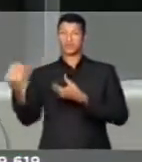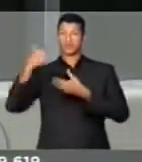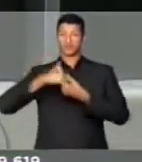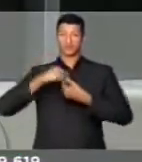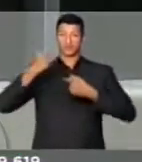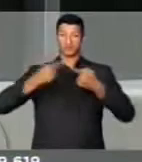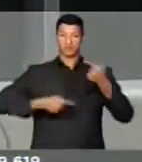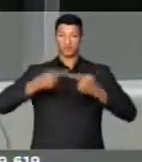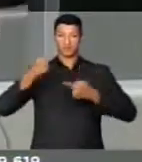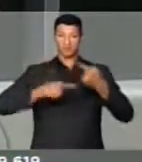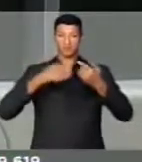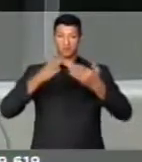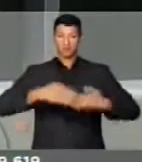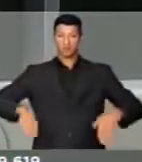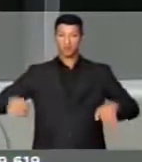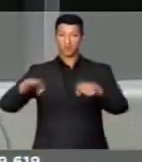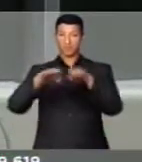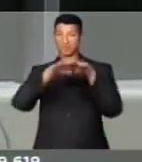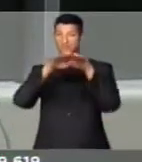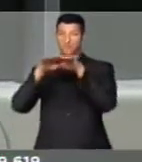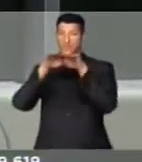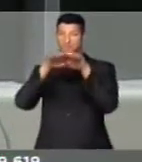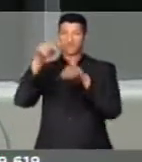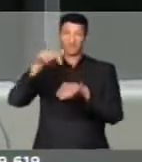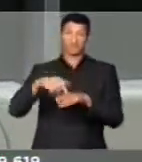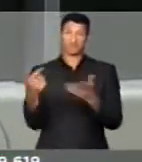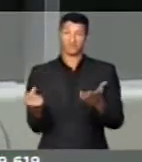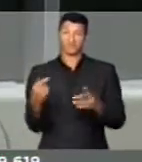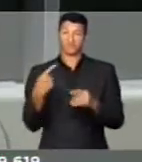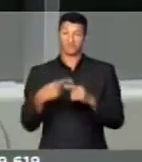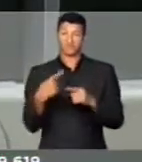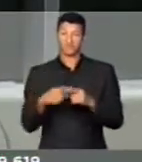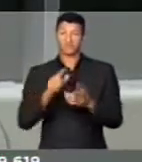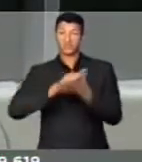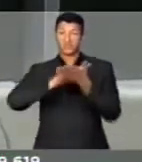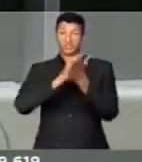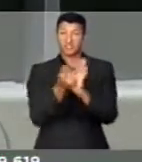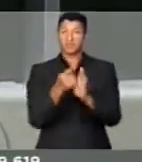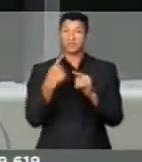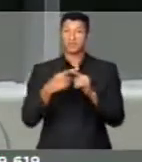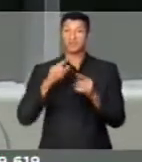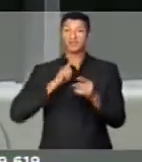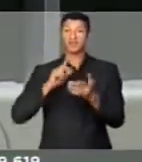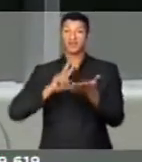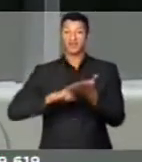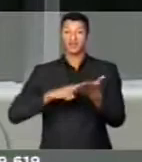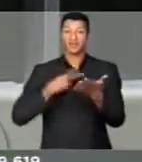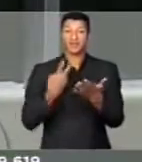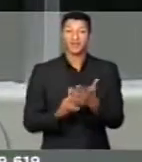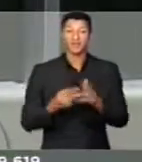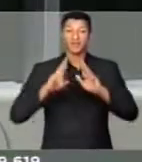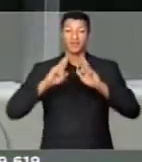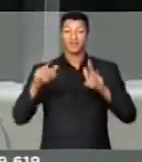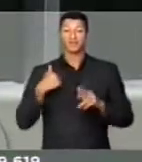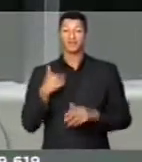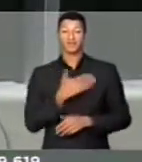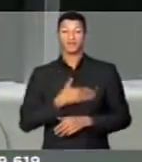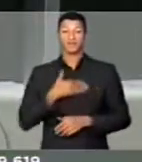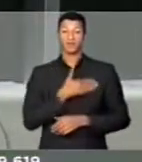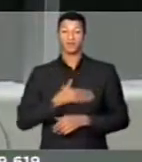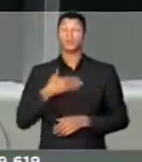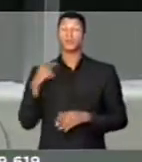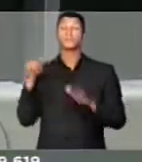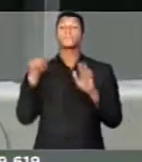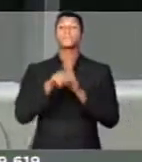política de gênero nessa casa, porque tem uma interpretação diferenciada, eu gostaria de